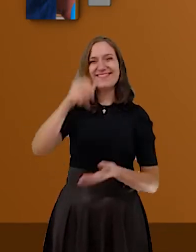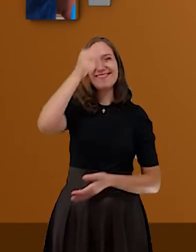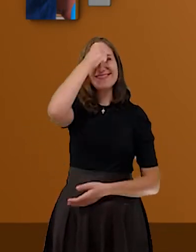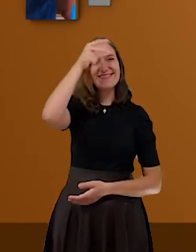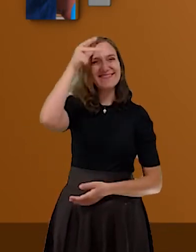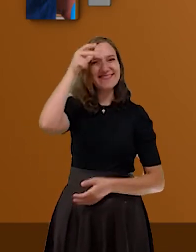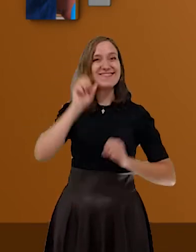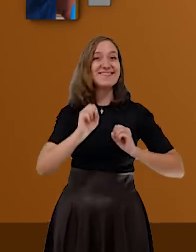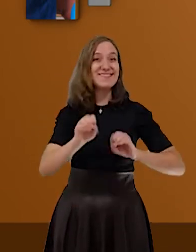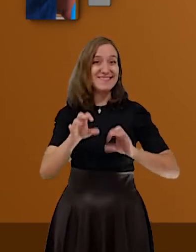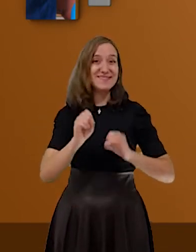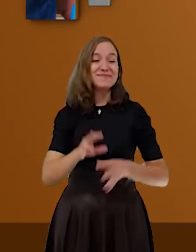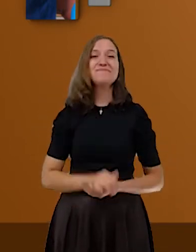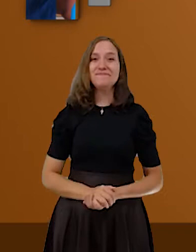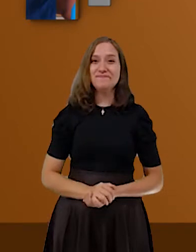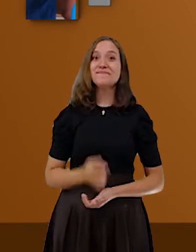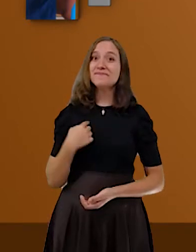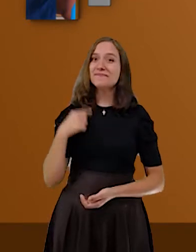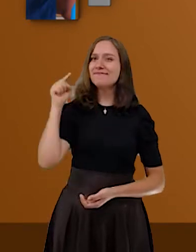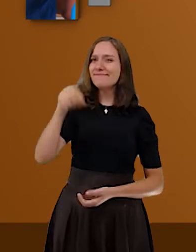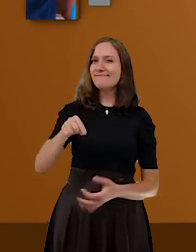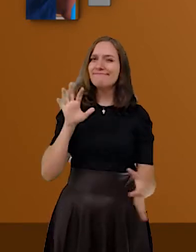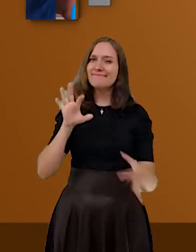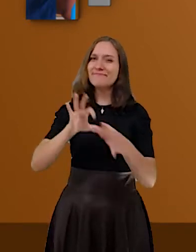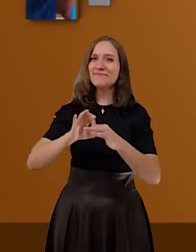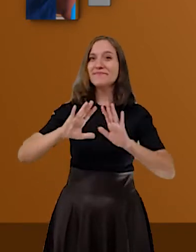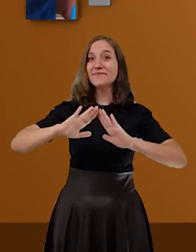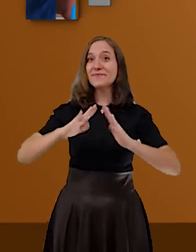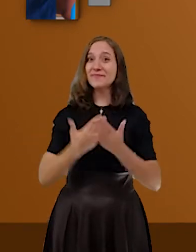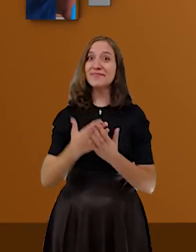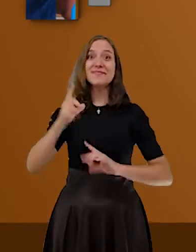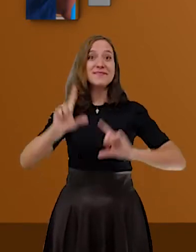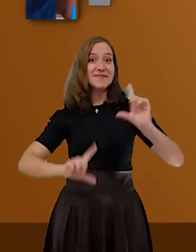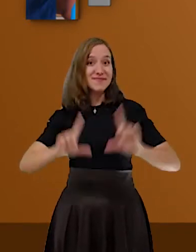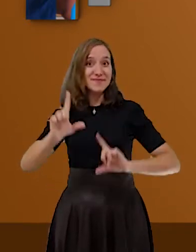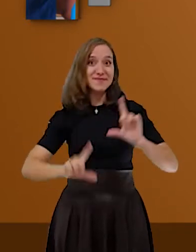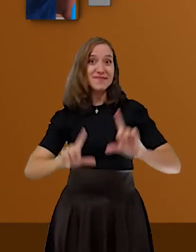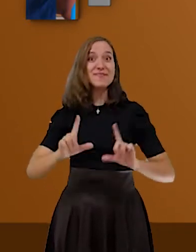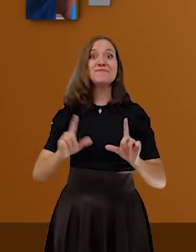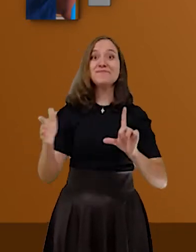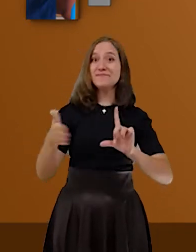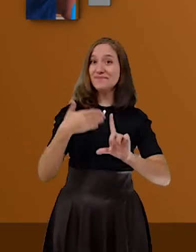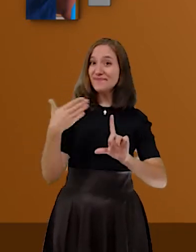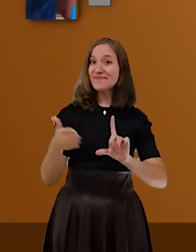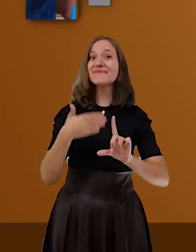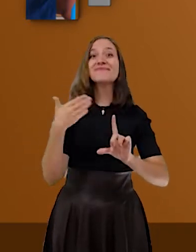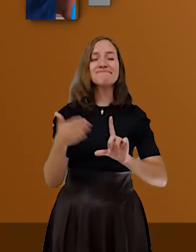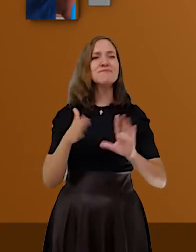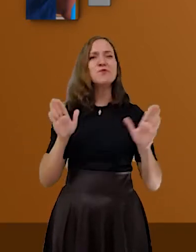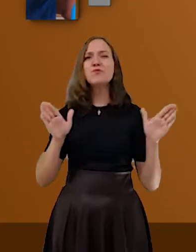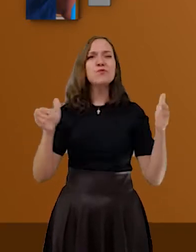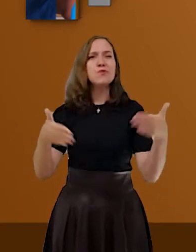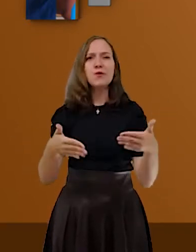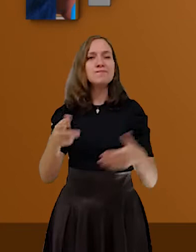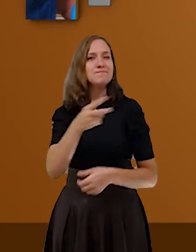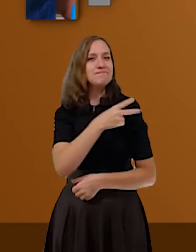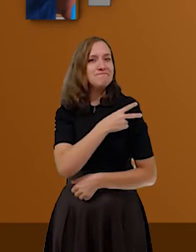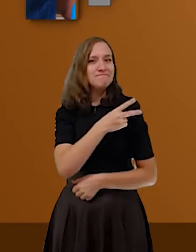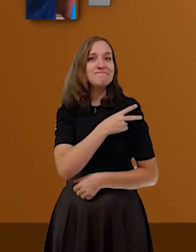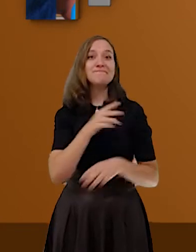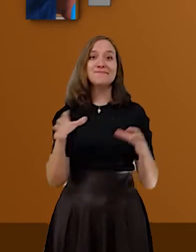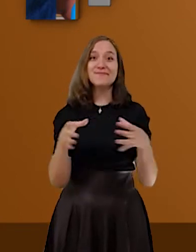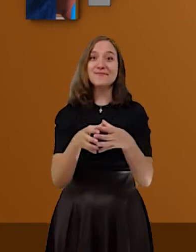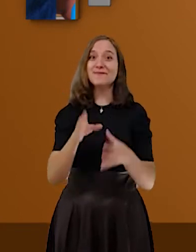Educação. Estarei aqui com vocês no Conexão Escola TV com videoaulas para o segundo ano